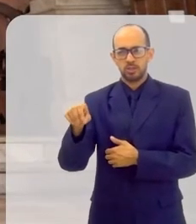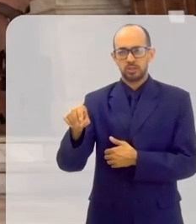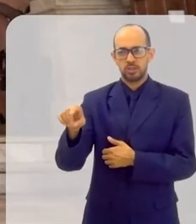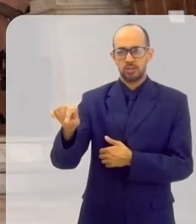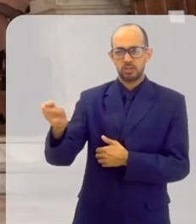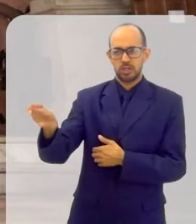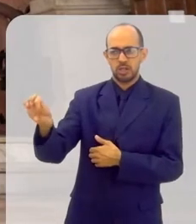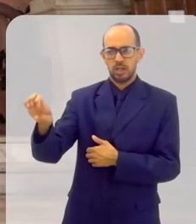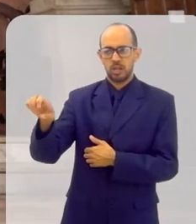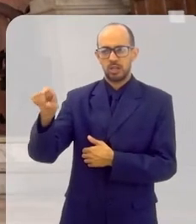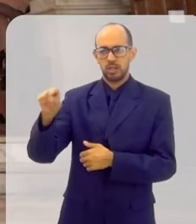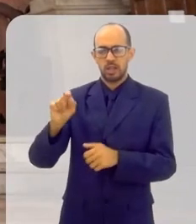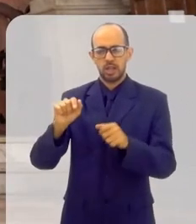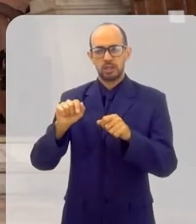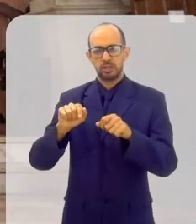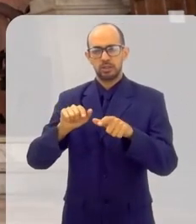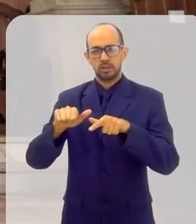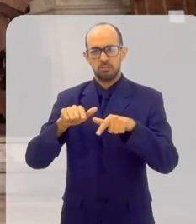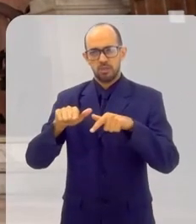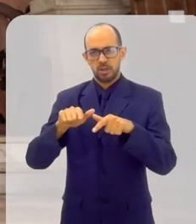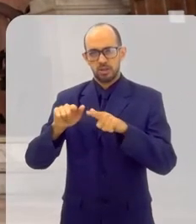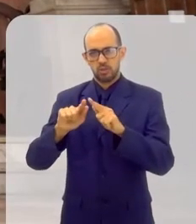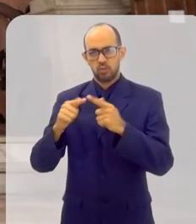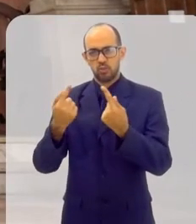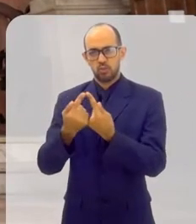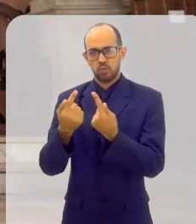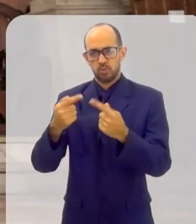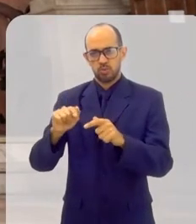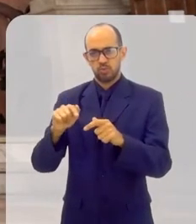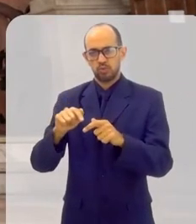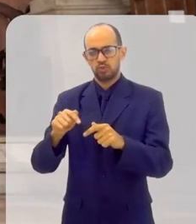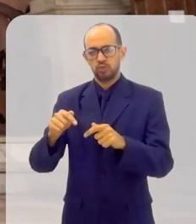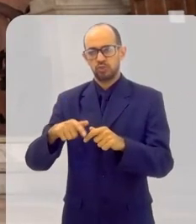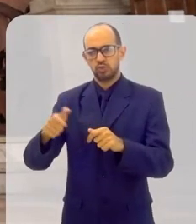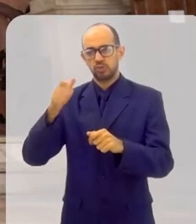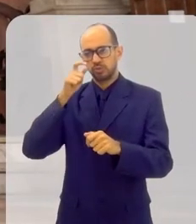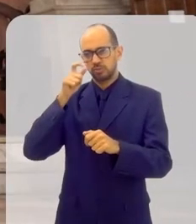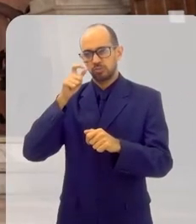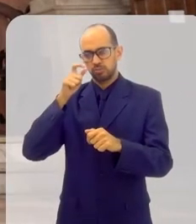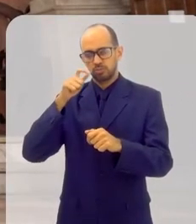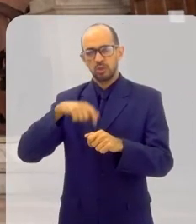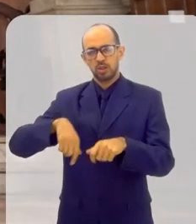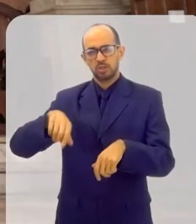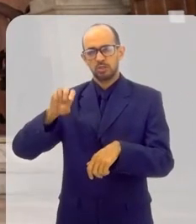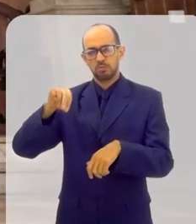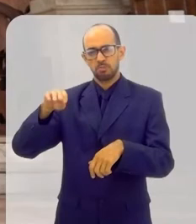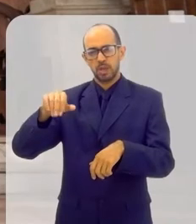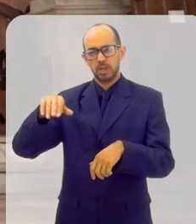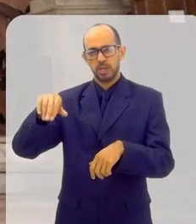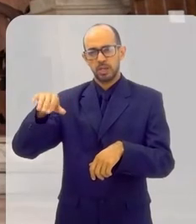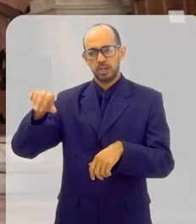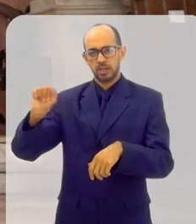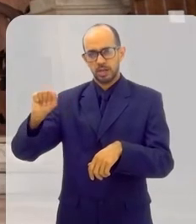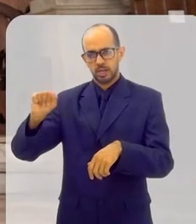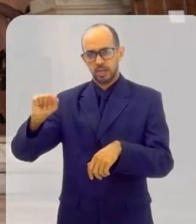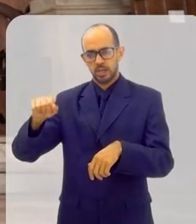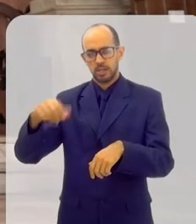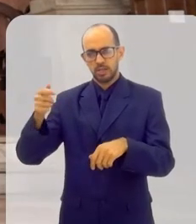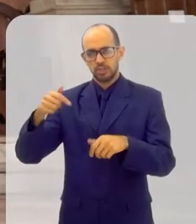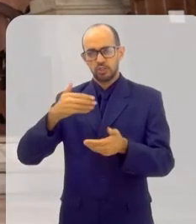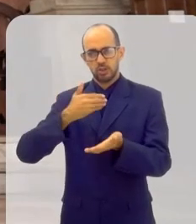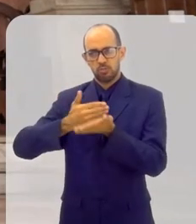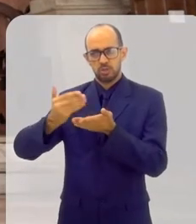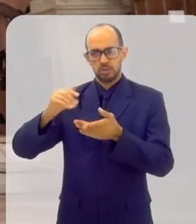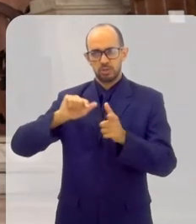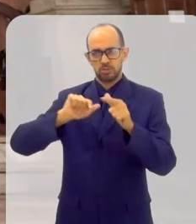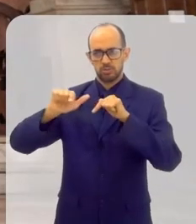que está justamente coordenando um grupo de devoção mariana que tem agregado os jovens aqui da paróquia.